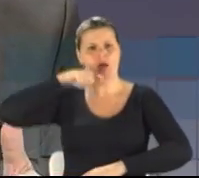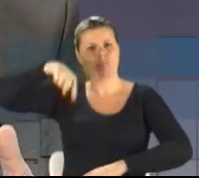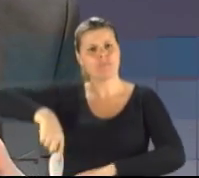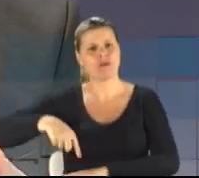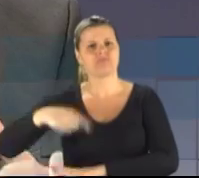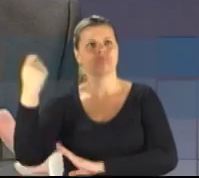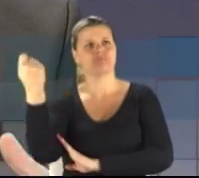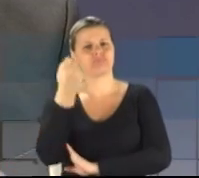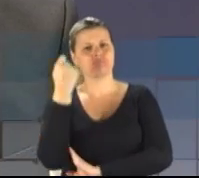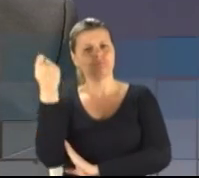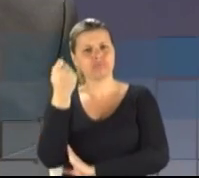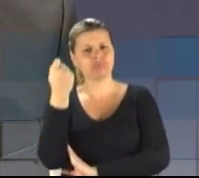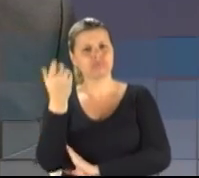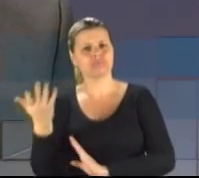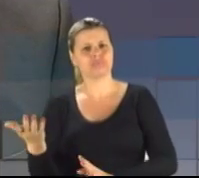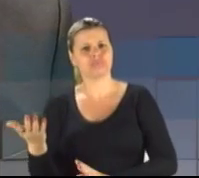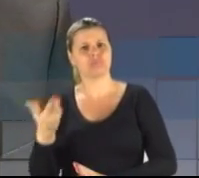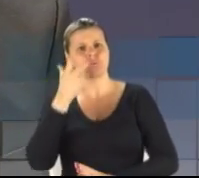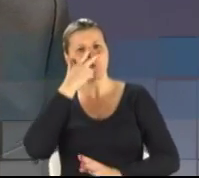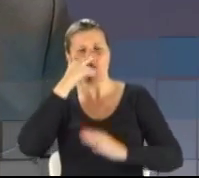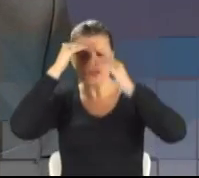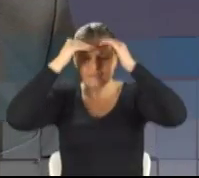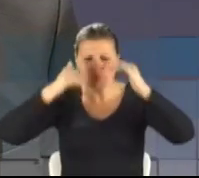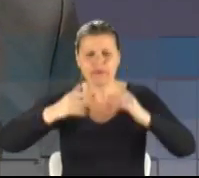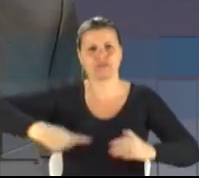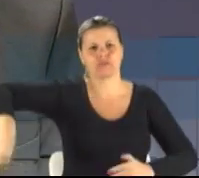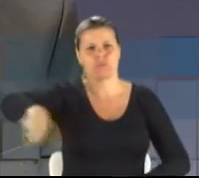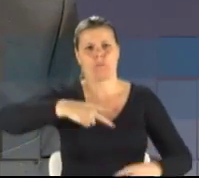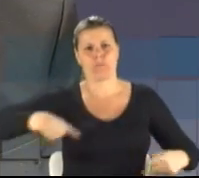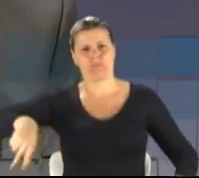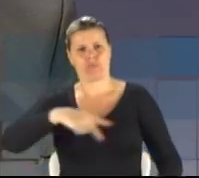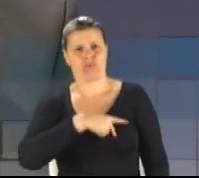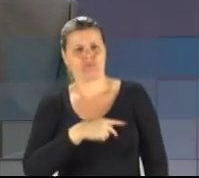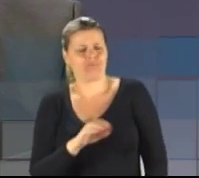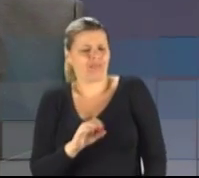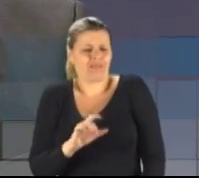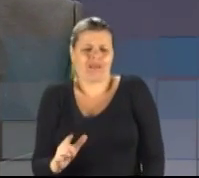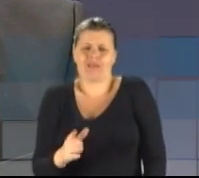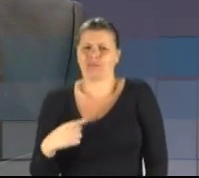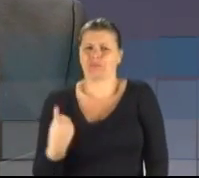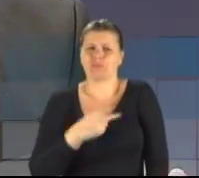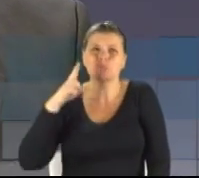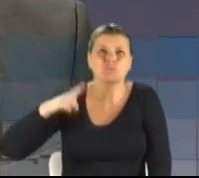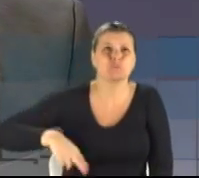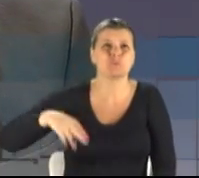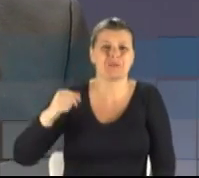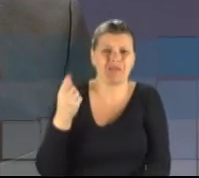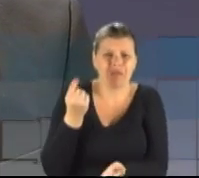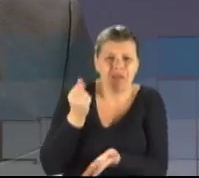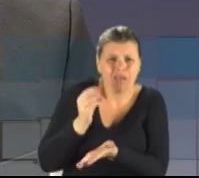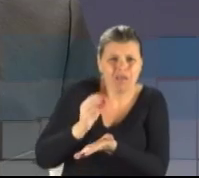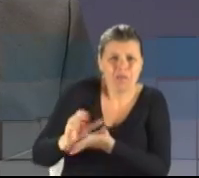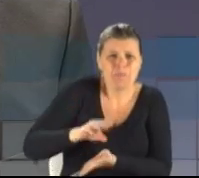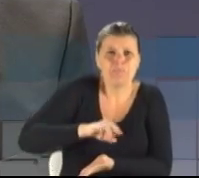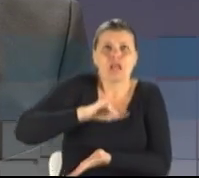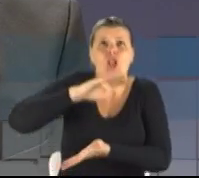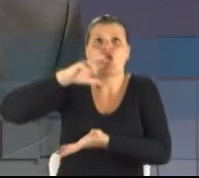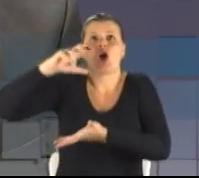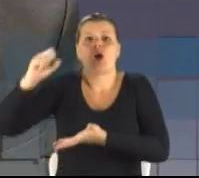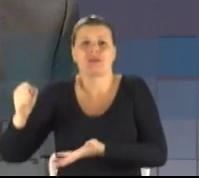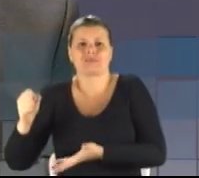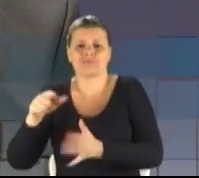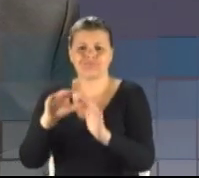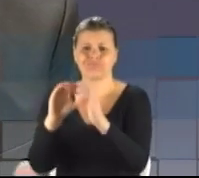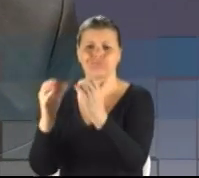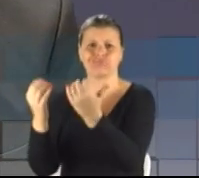que amem e considerem o seu povo. Logicamente que nós nunca investiríamos milhões num estádio enquanto